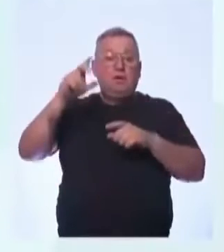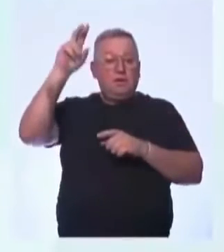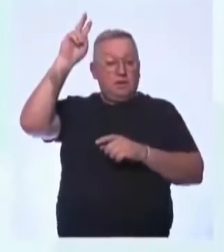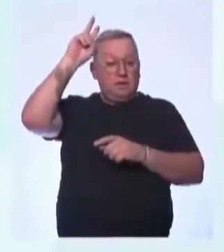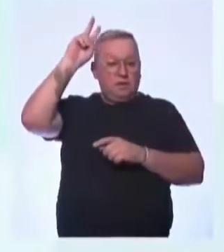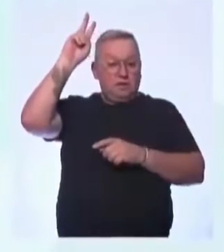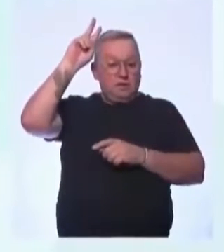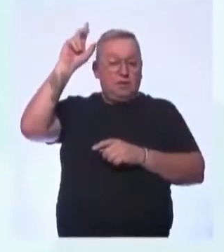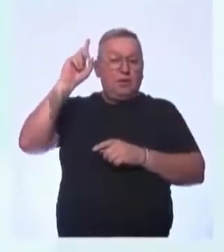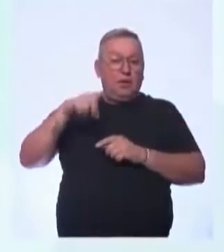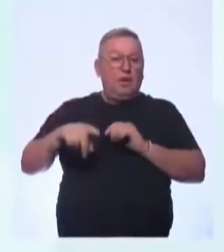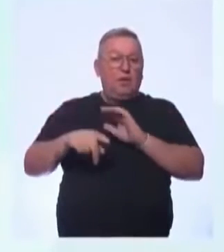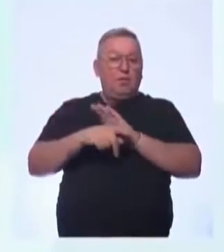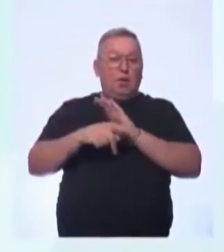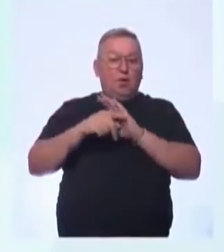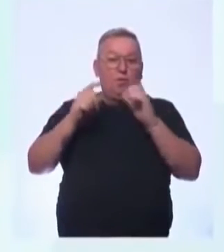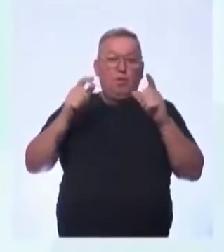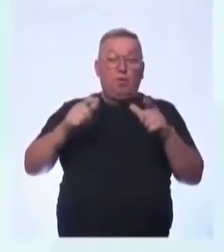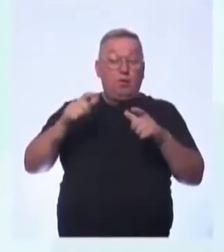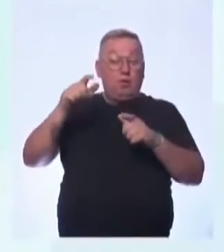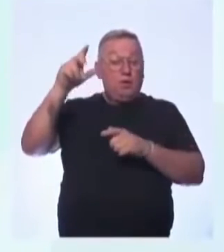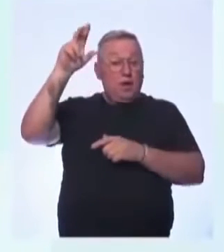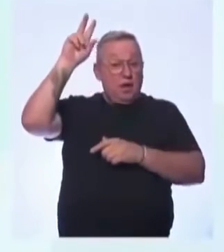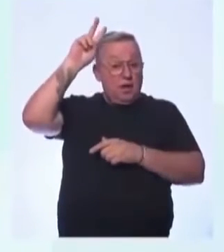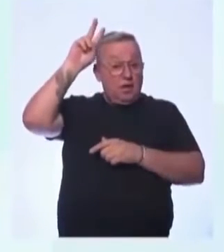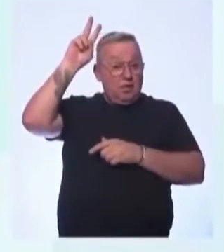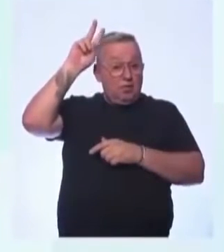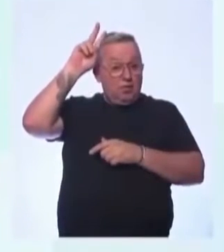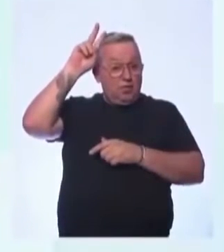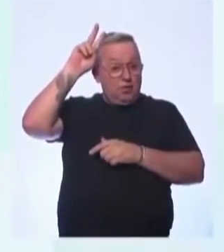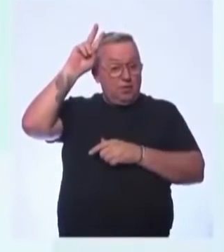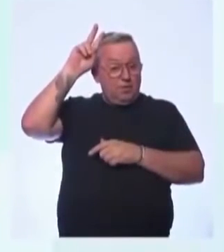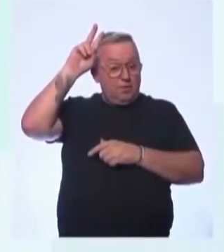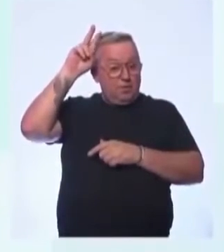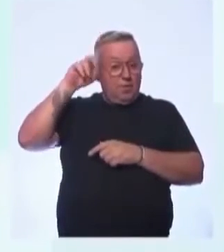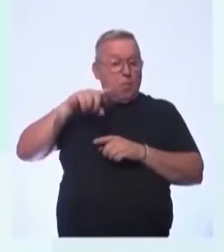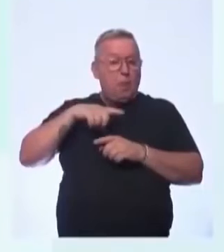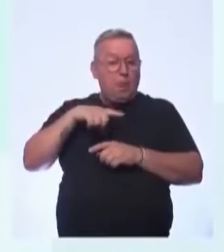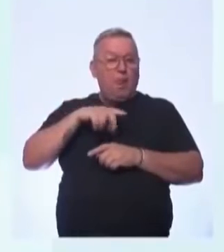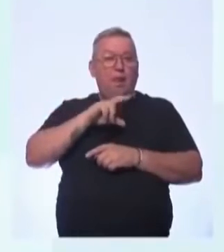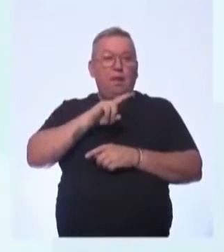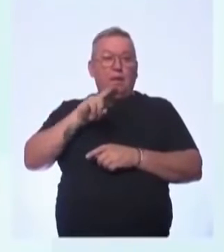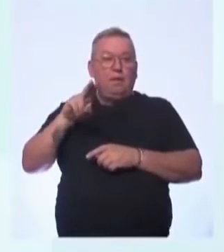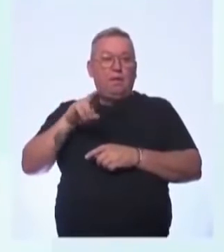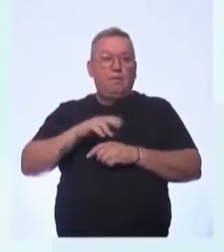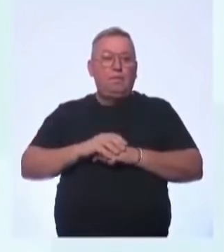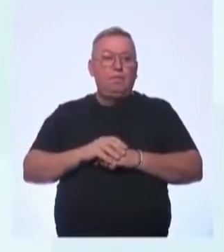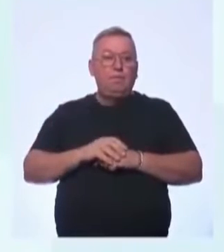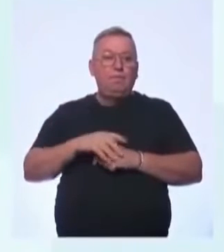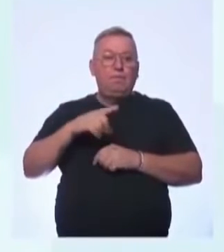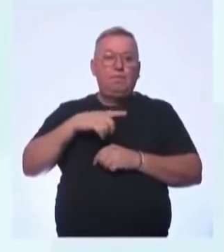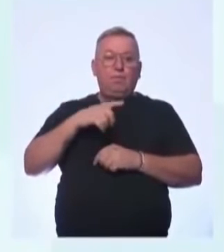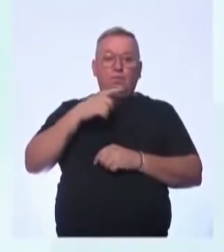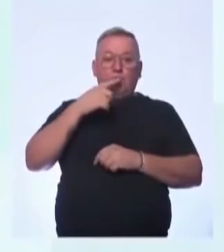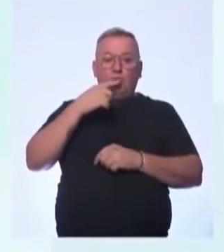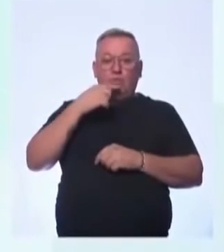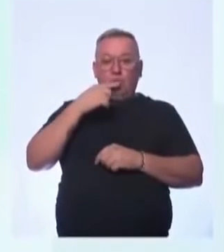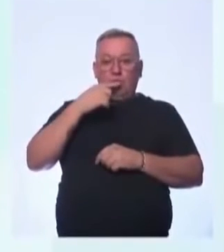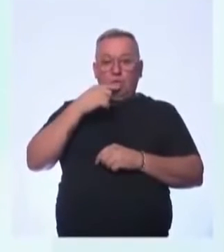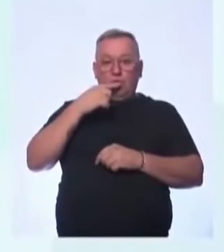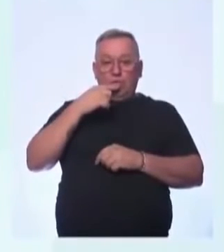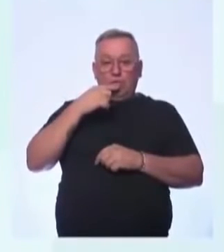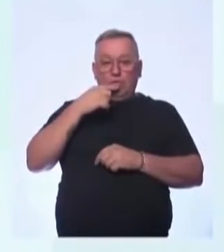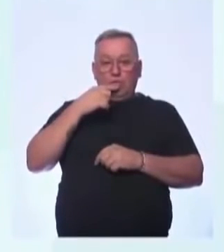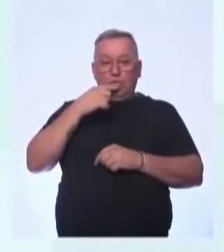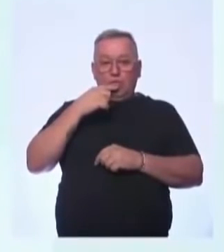São reservas e terras indígenas, na qual elas têm denominações. Os que estão em vermelho são